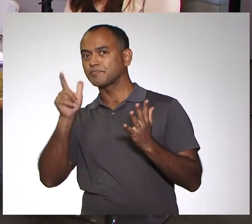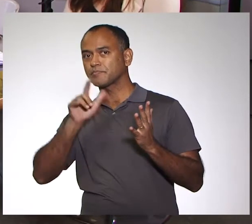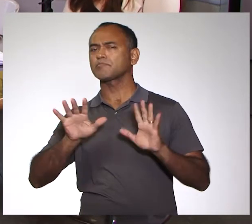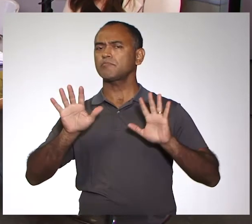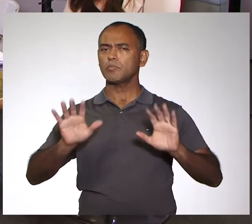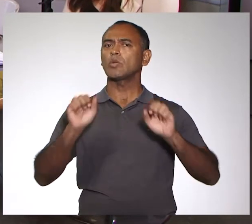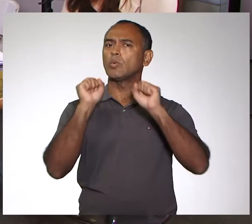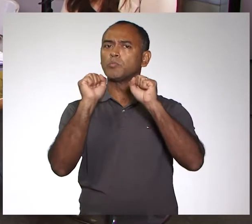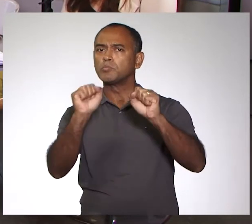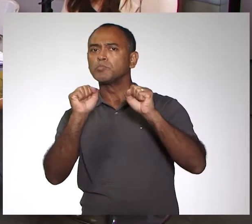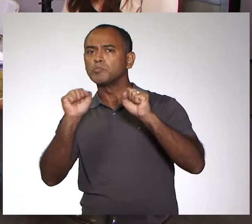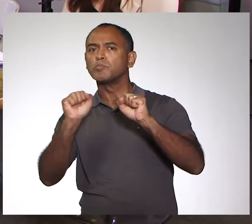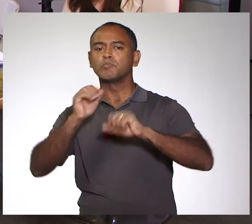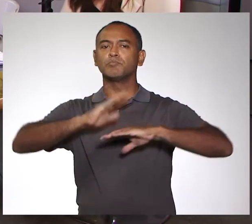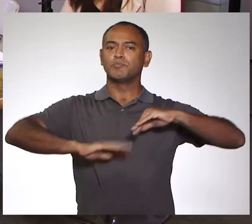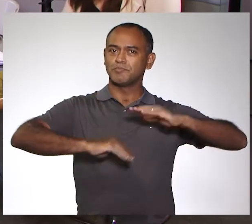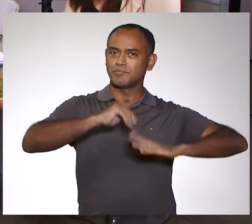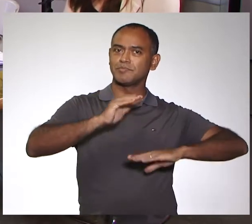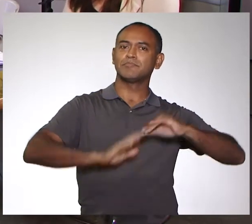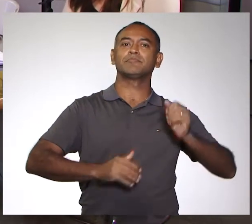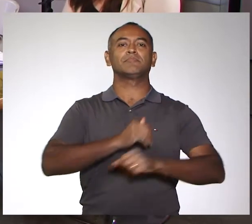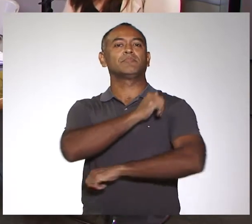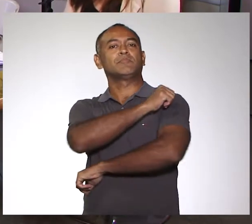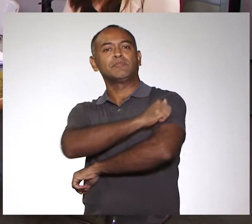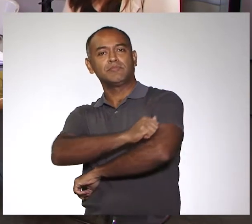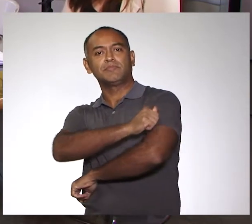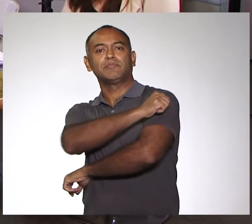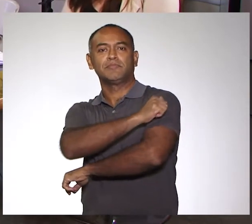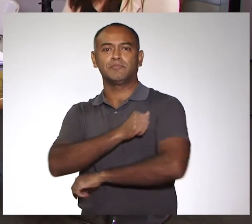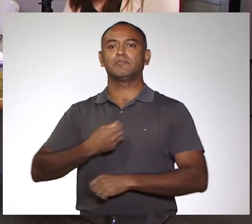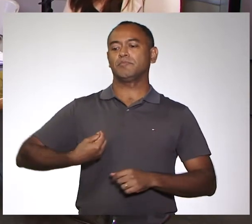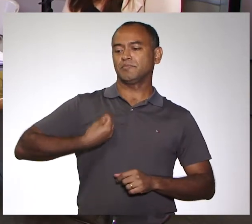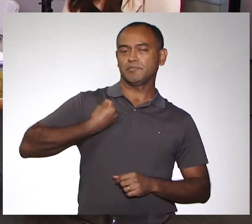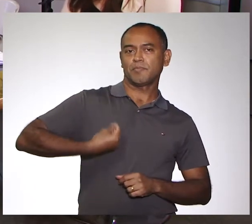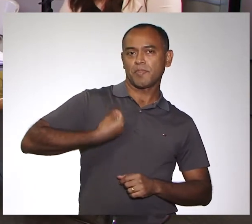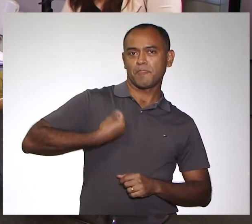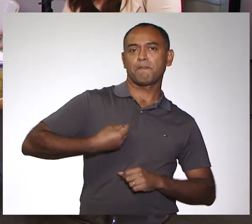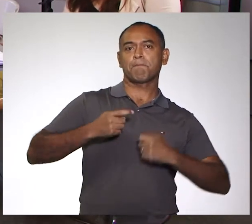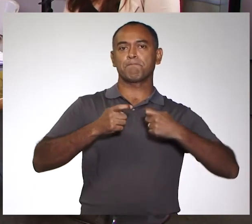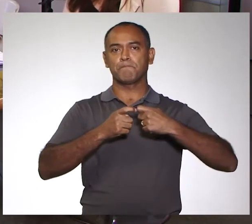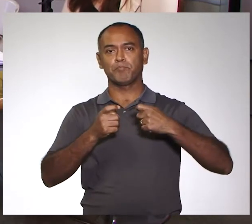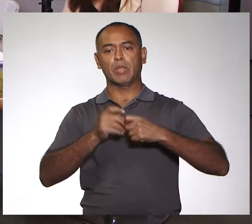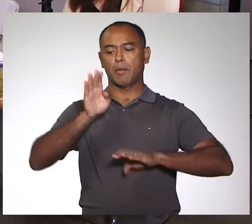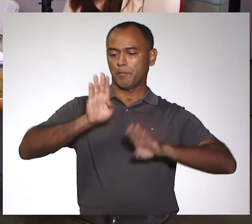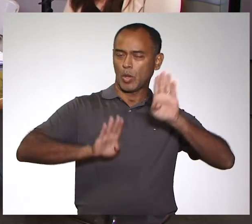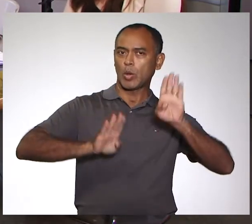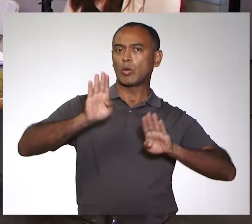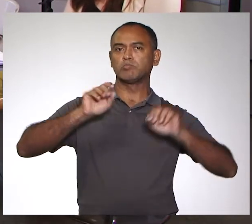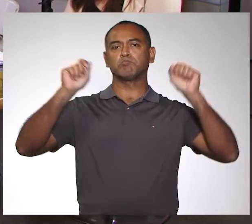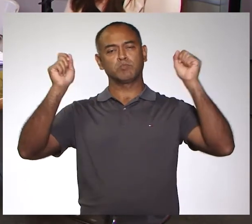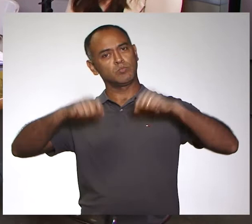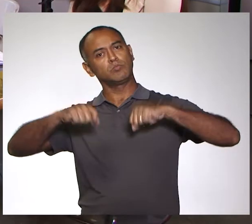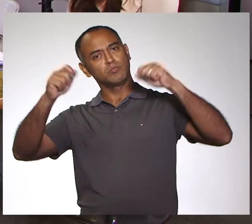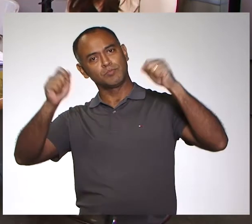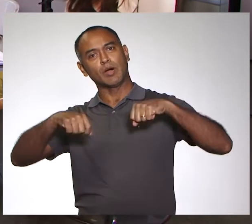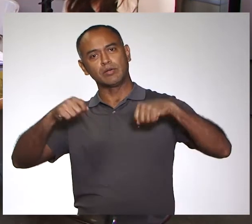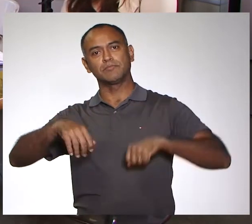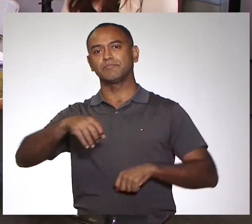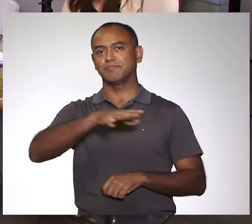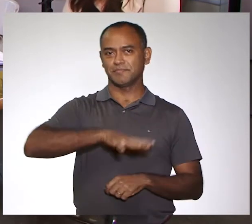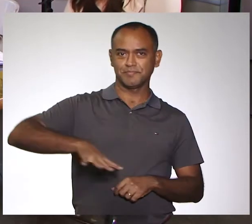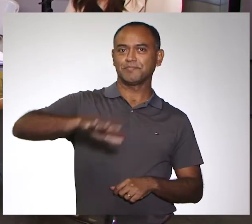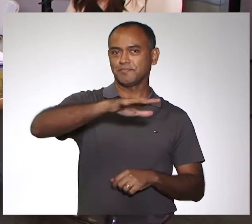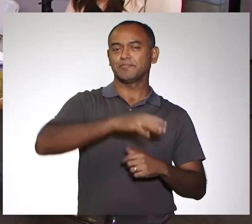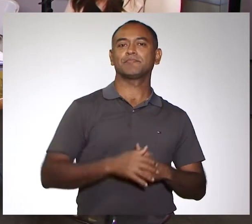vão poder se candidatar a uma vaga. Farmacêutico, biomédico, biólogo. Essa foi uma das